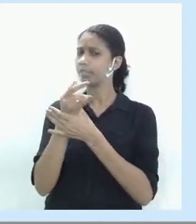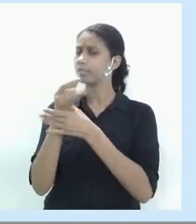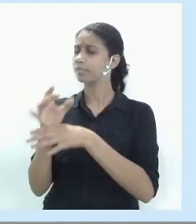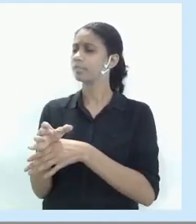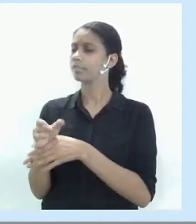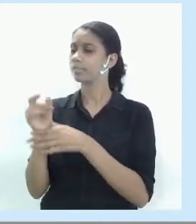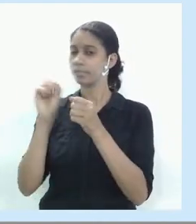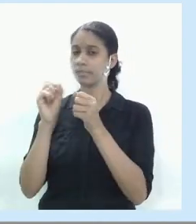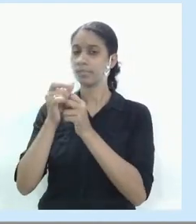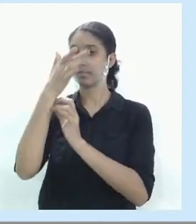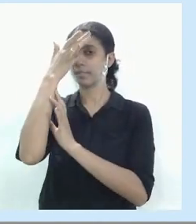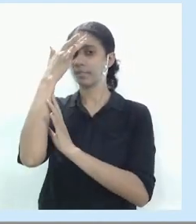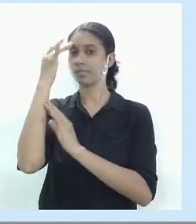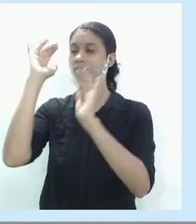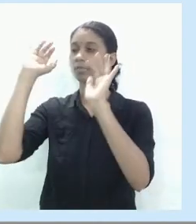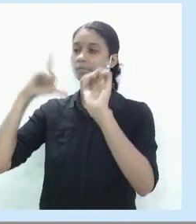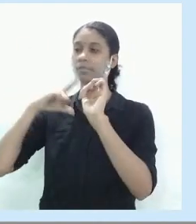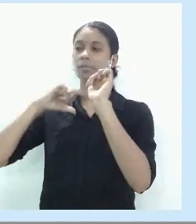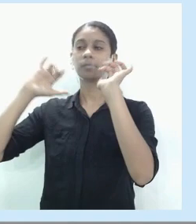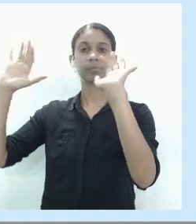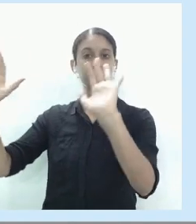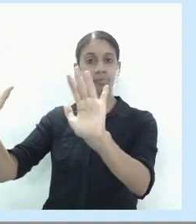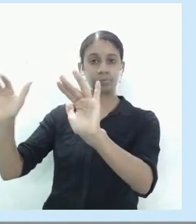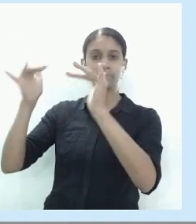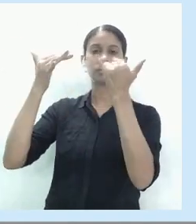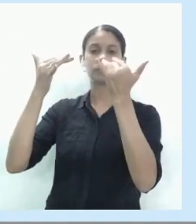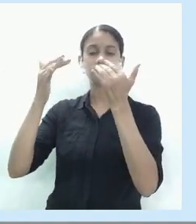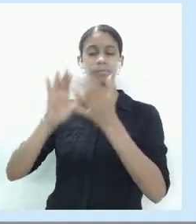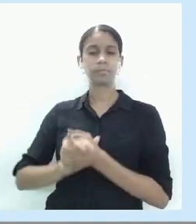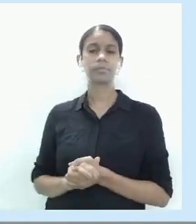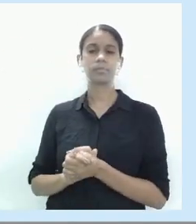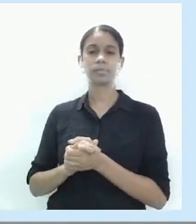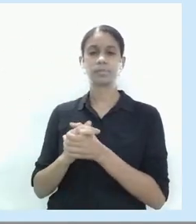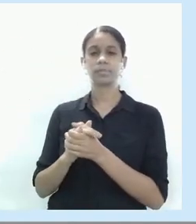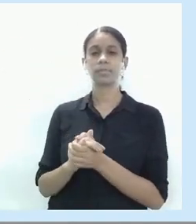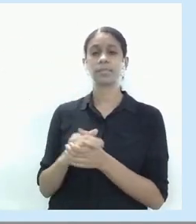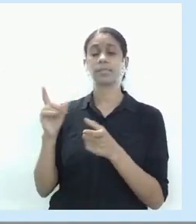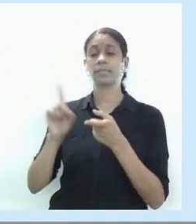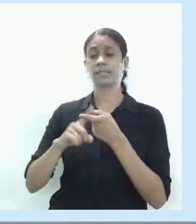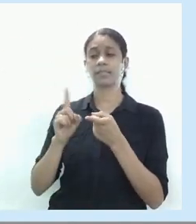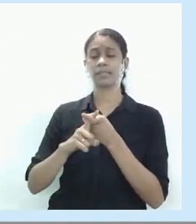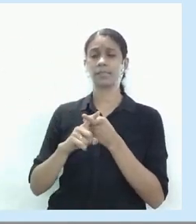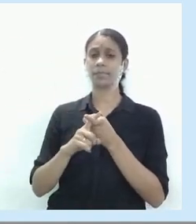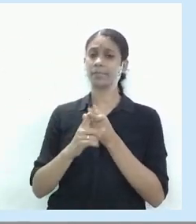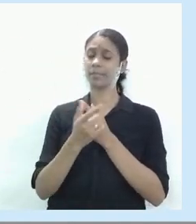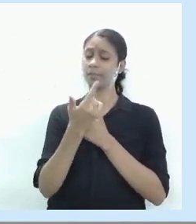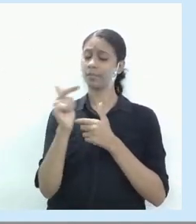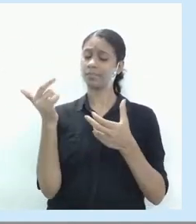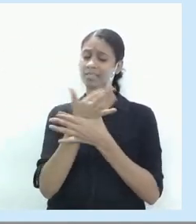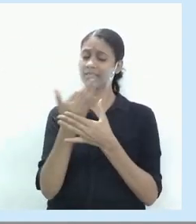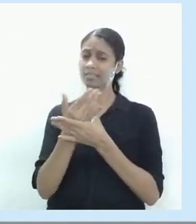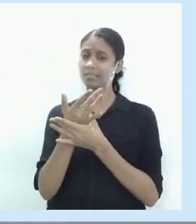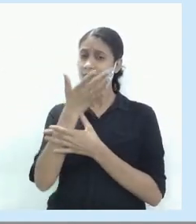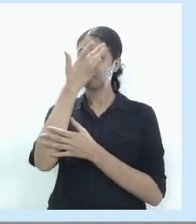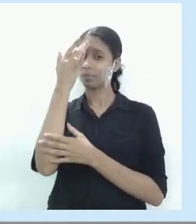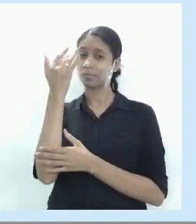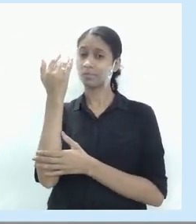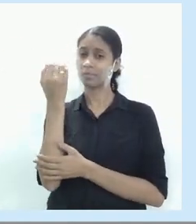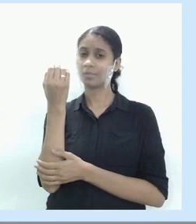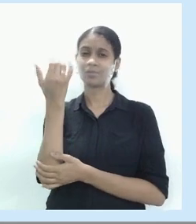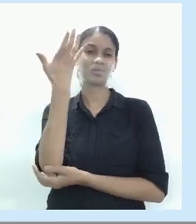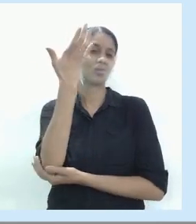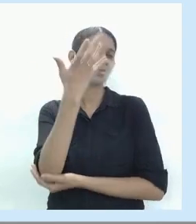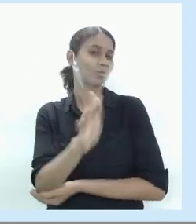atraem mais a população e cidades que repulsam as cidades mais ricas.